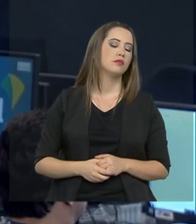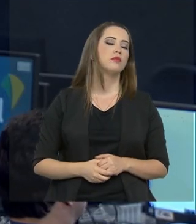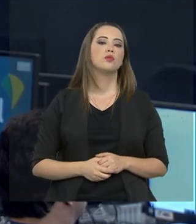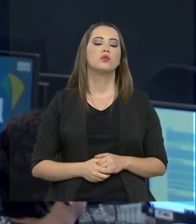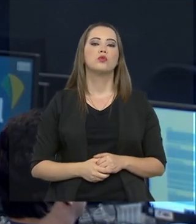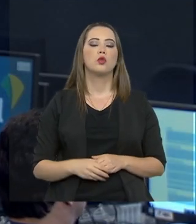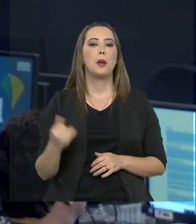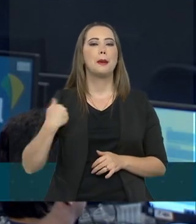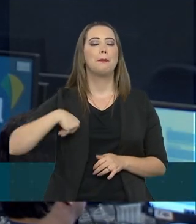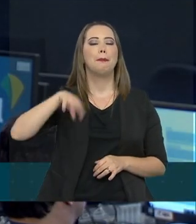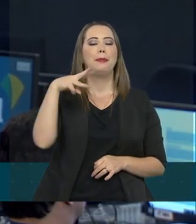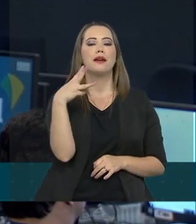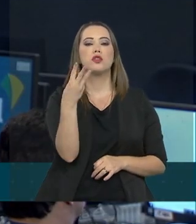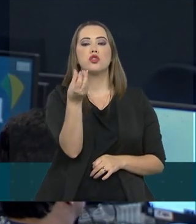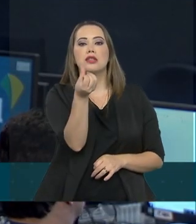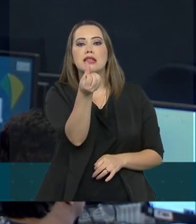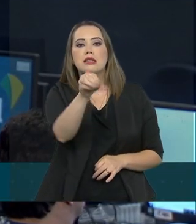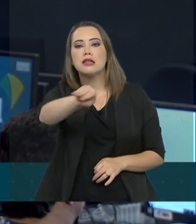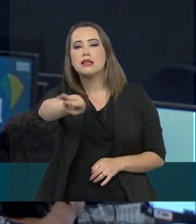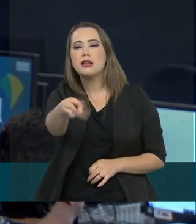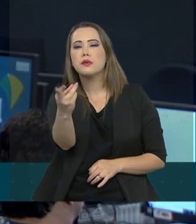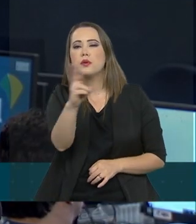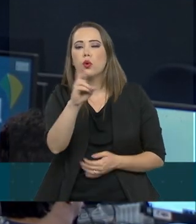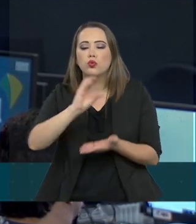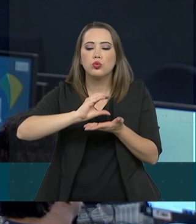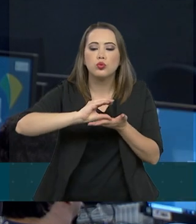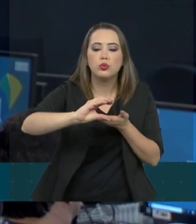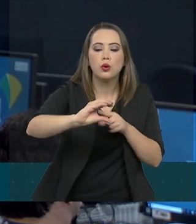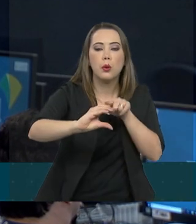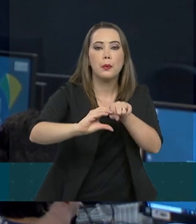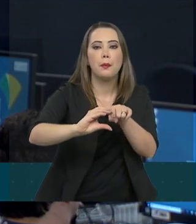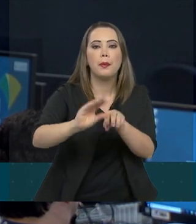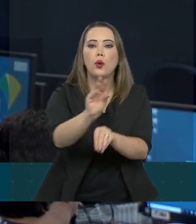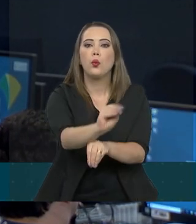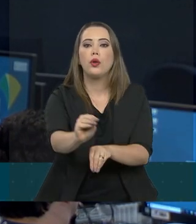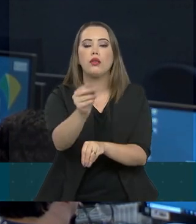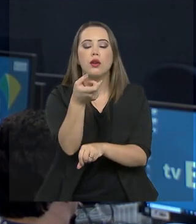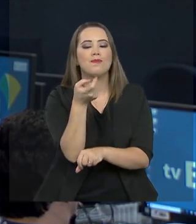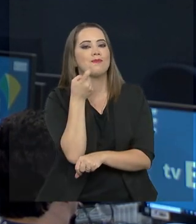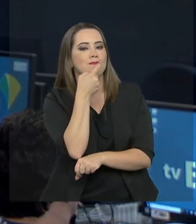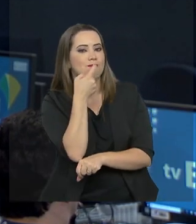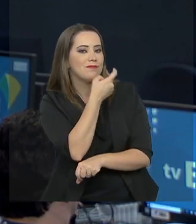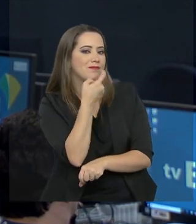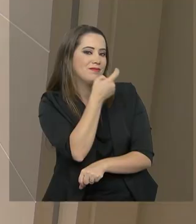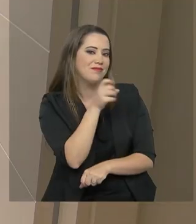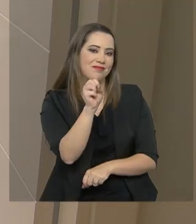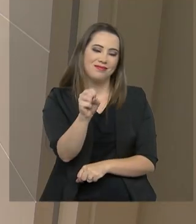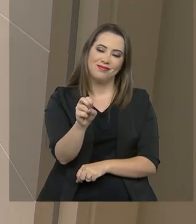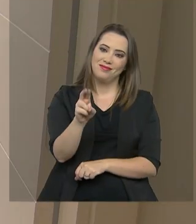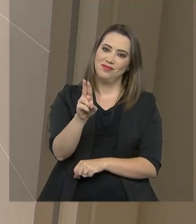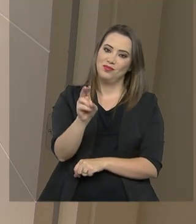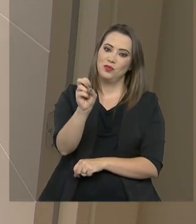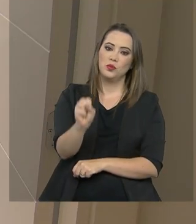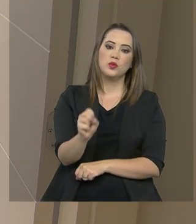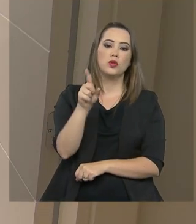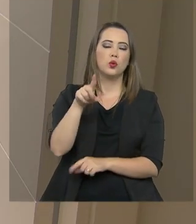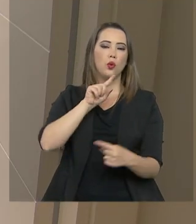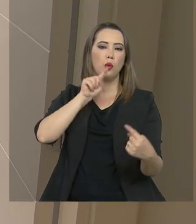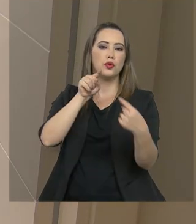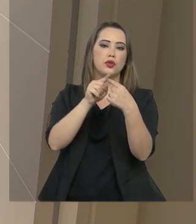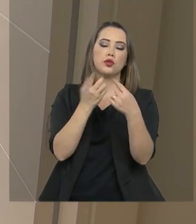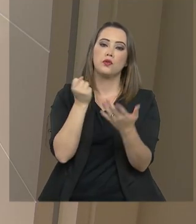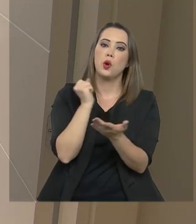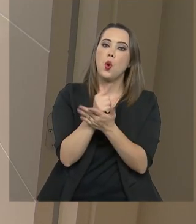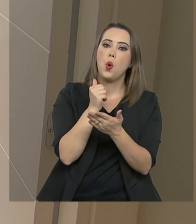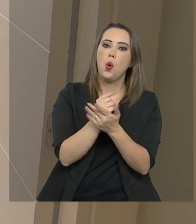São mais de 36 milhões de reais para atendimento odontológico no Sistema Único de Saúde. O recurso é destinado à